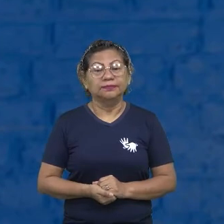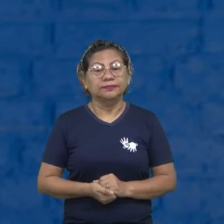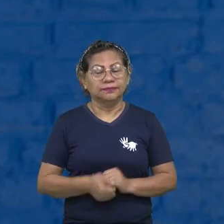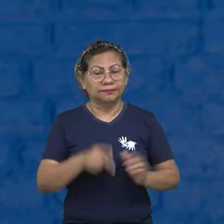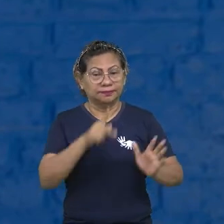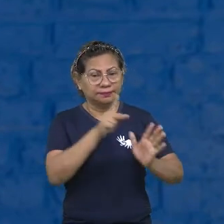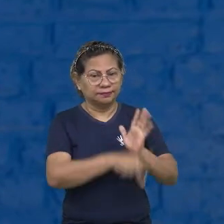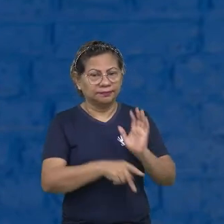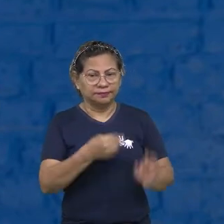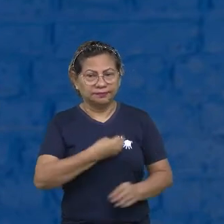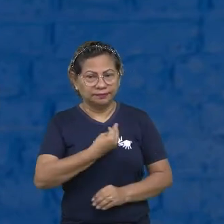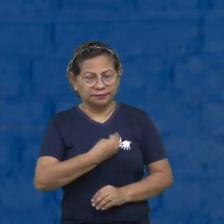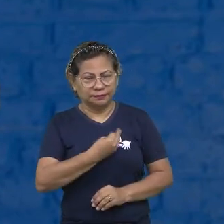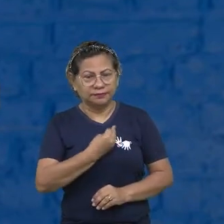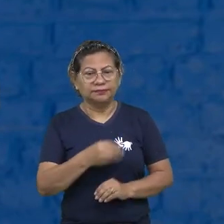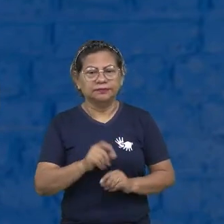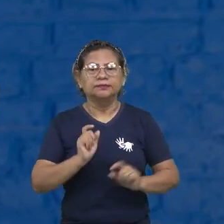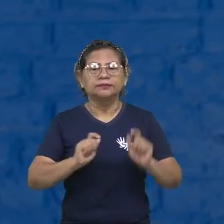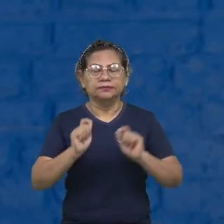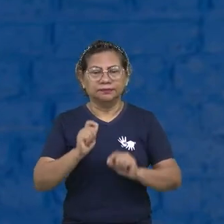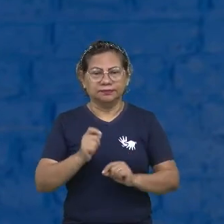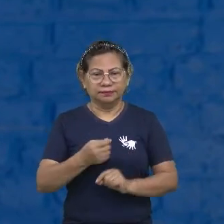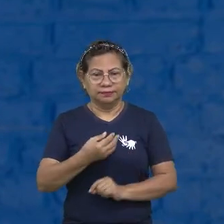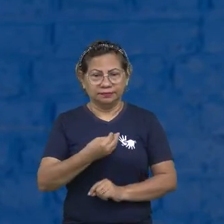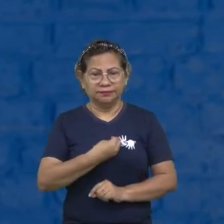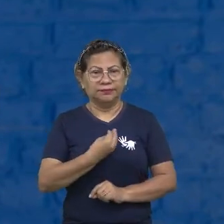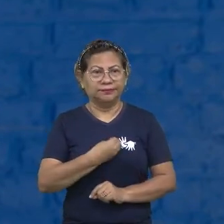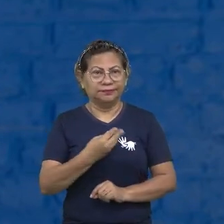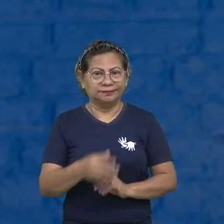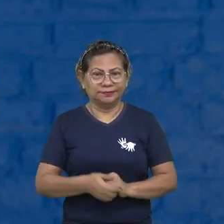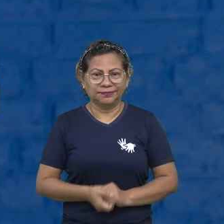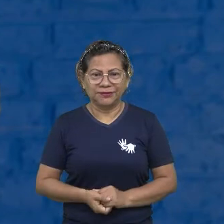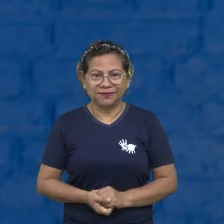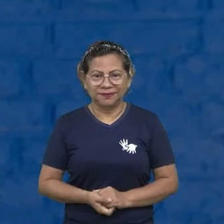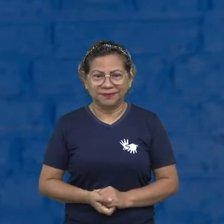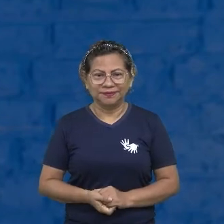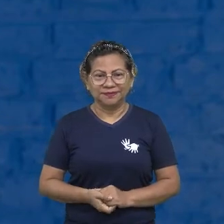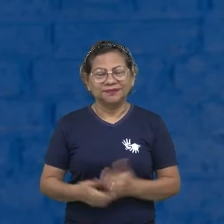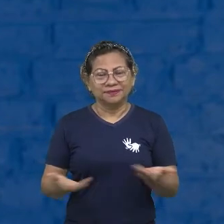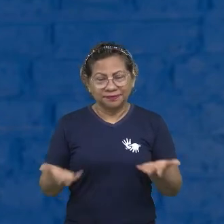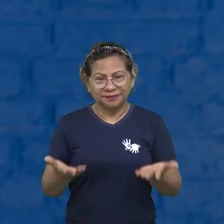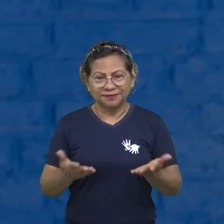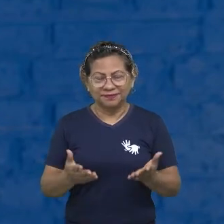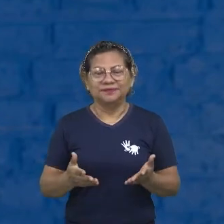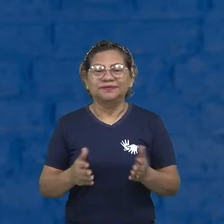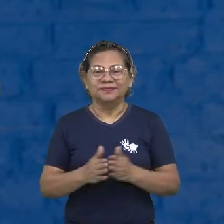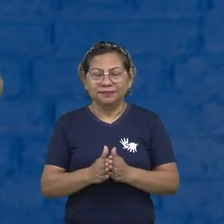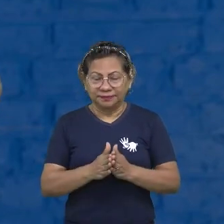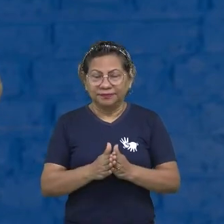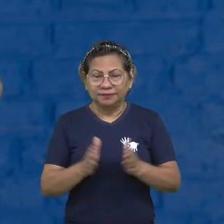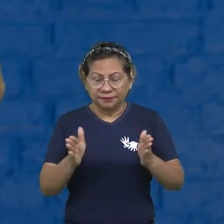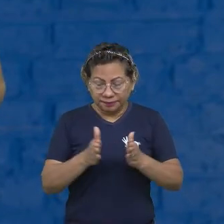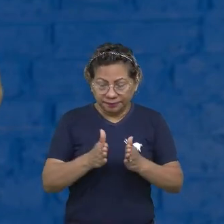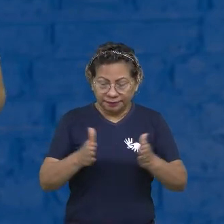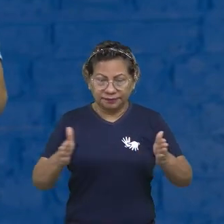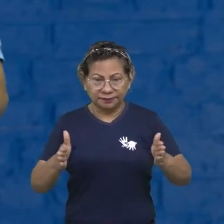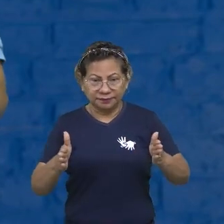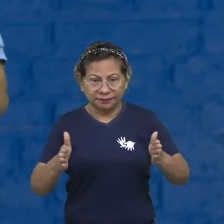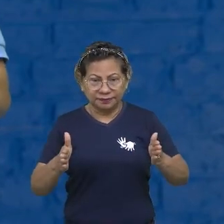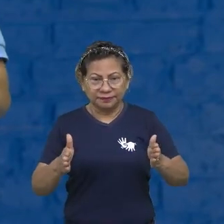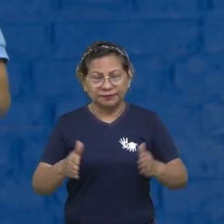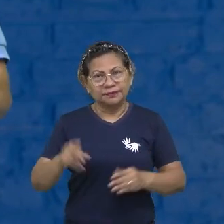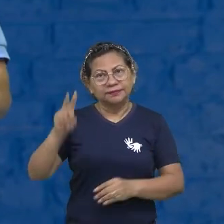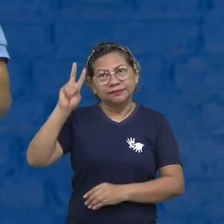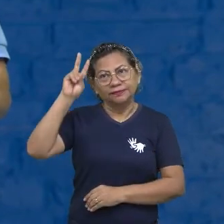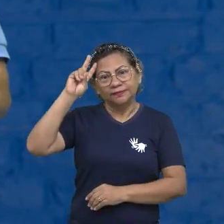ele inclui tudo isso. que eu quero? A curto prazo? A longo prazo? Ah, tem gente que diz, segunda-feira eu começo a fazer